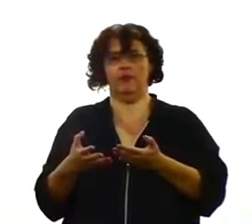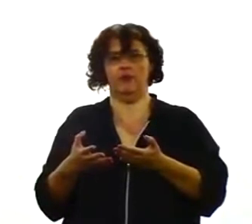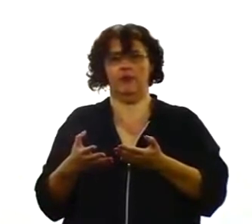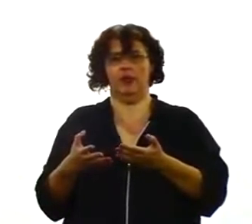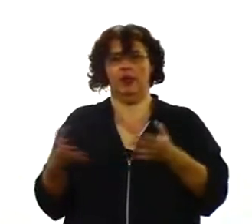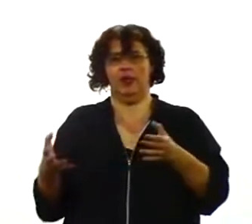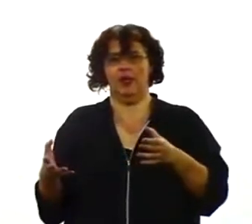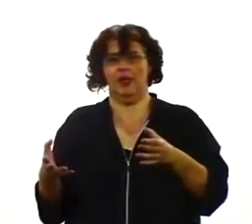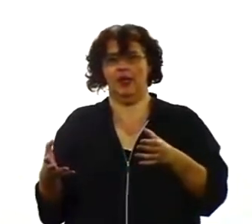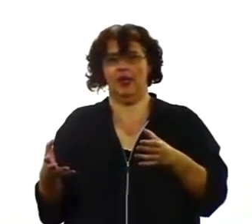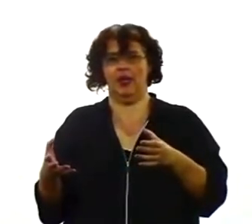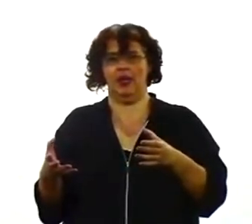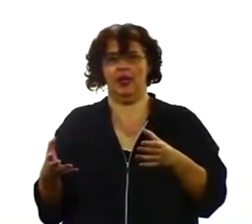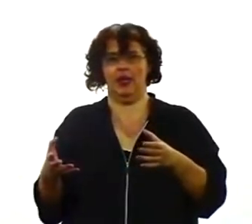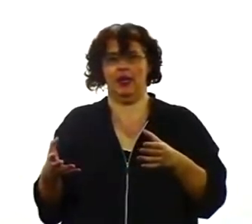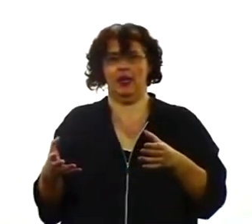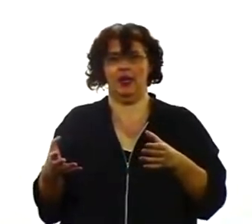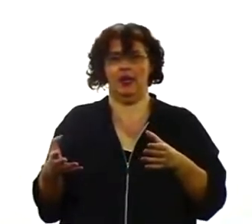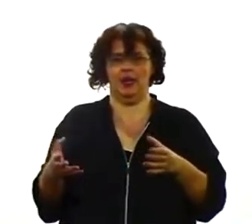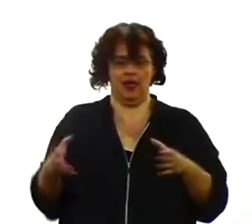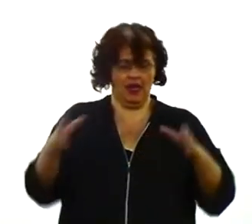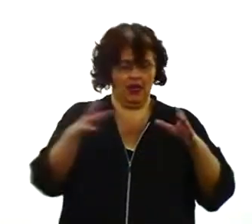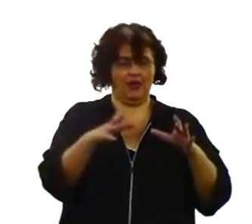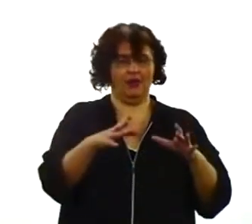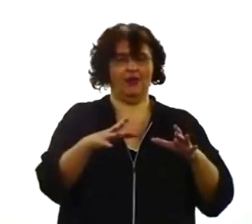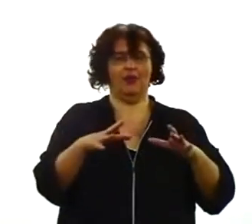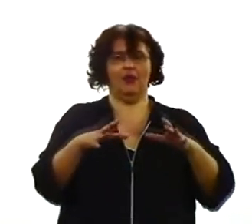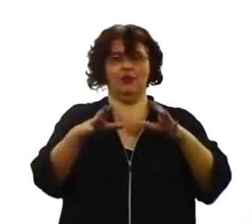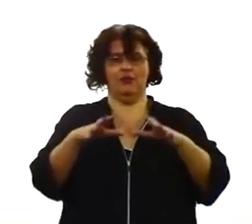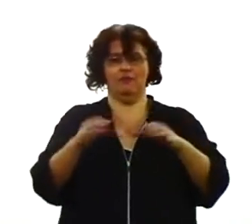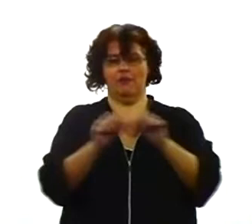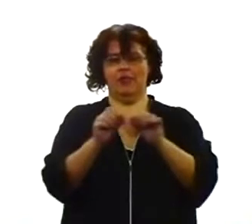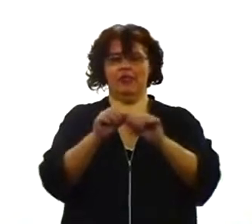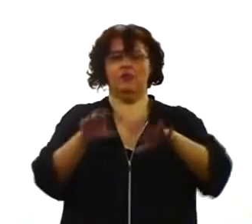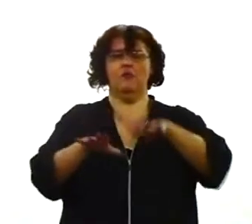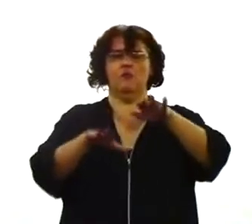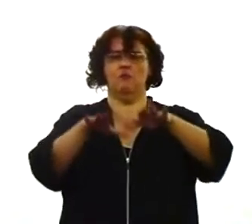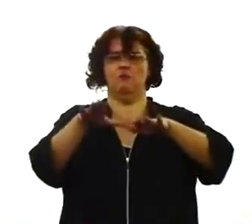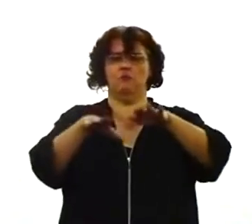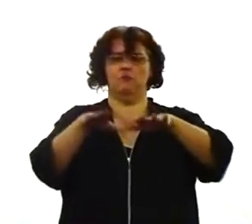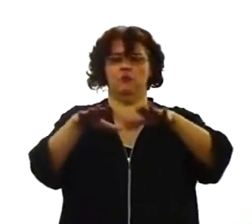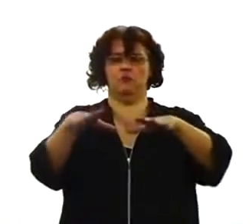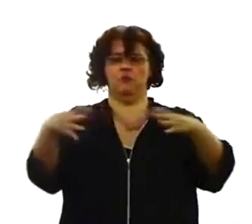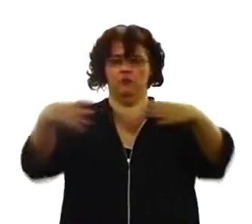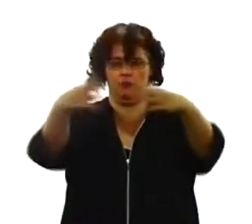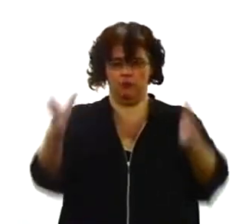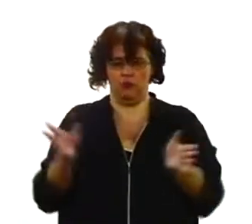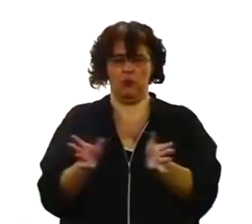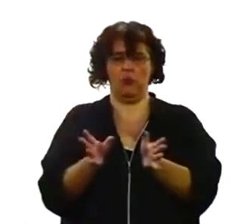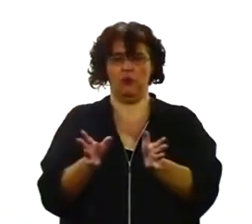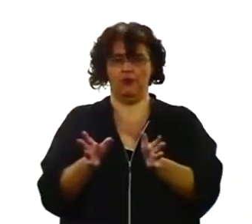cevada de um jeito que não esmagasse, de certa forma, a essência daquilo. E depois de